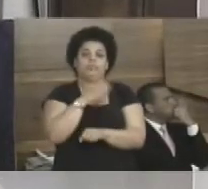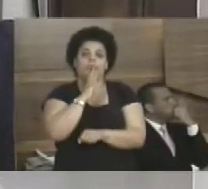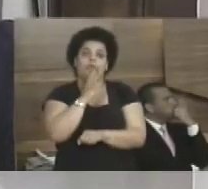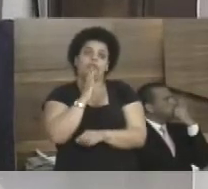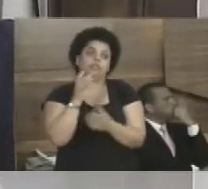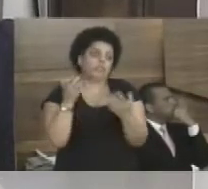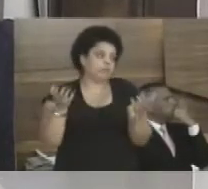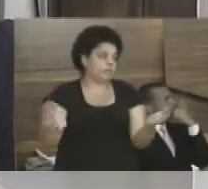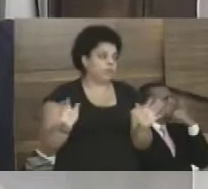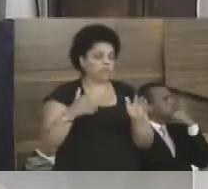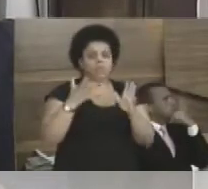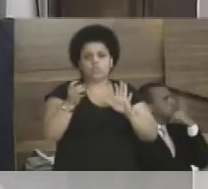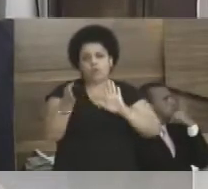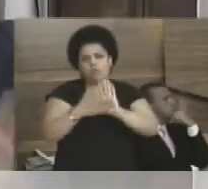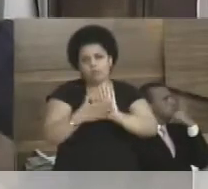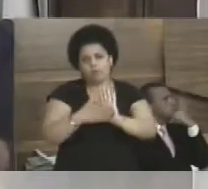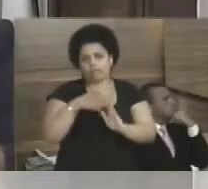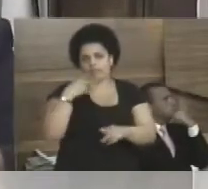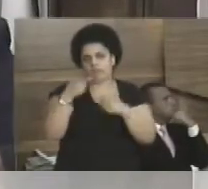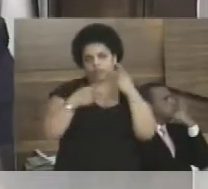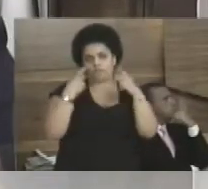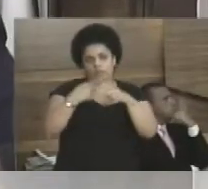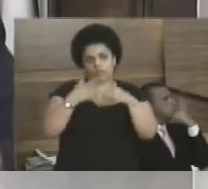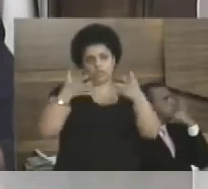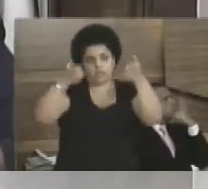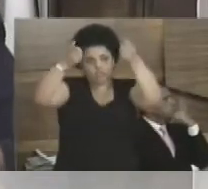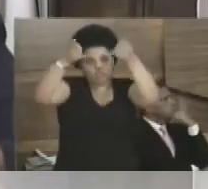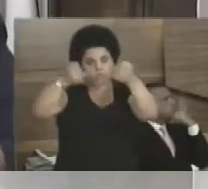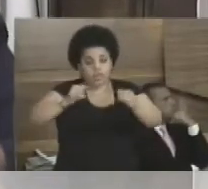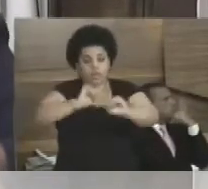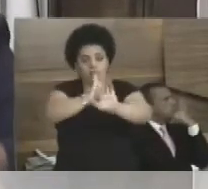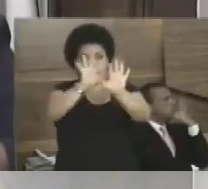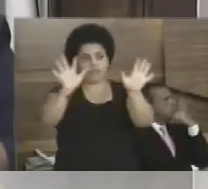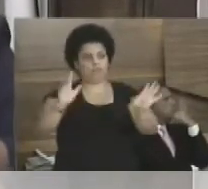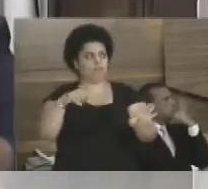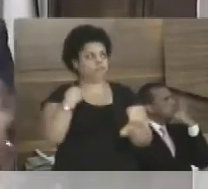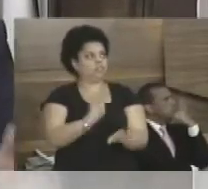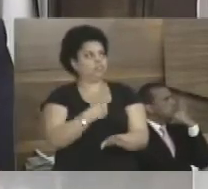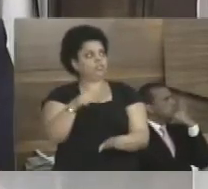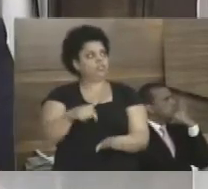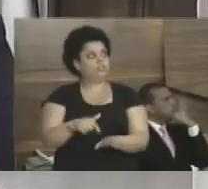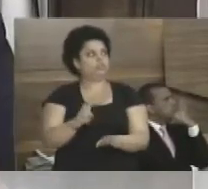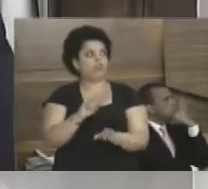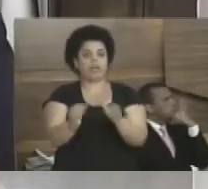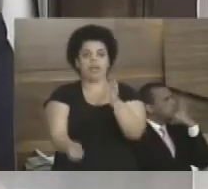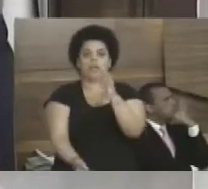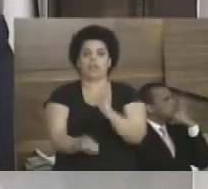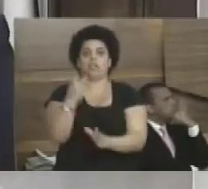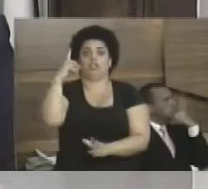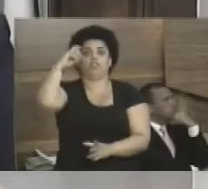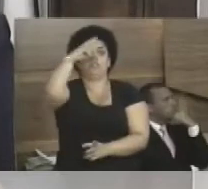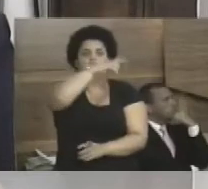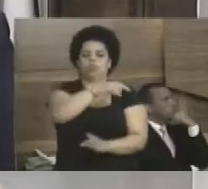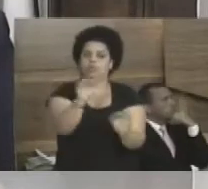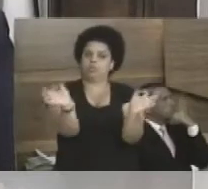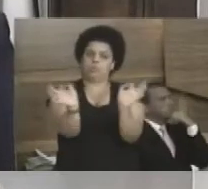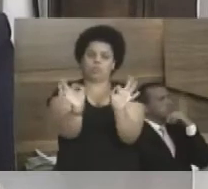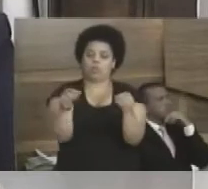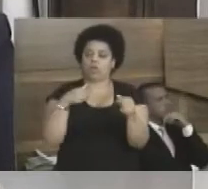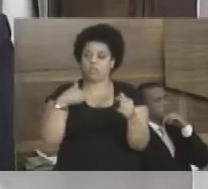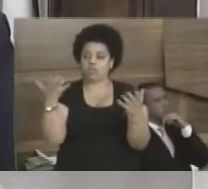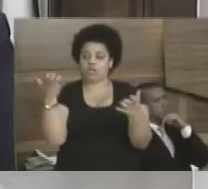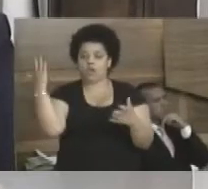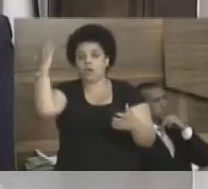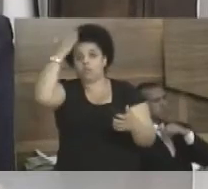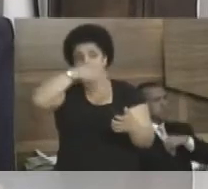só pautar isso para que ficasse bem esclarecido que aqui a gente não vai criar nenhuma dificuldade para ninguém, a está aqui para